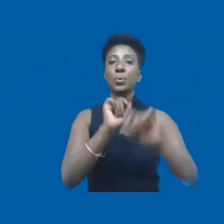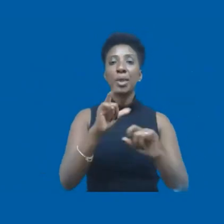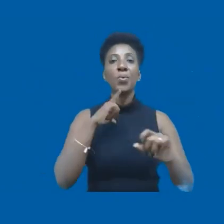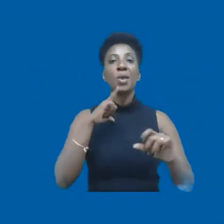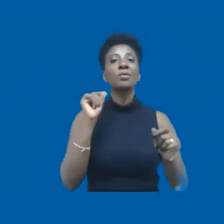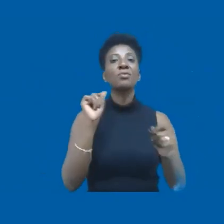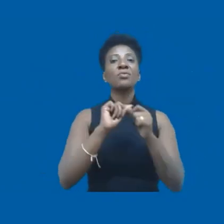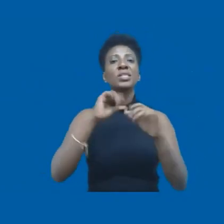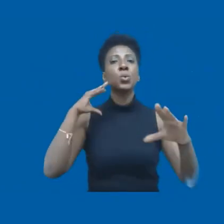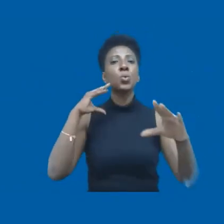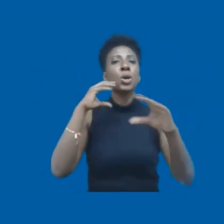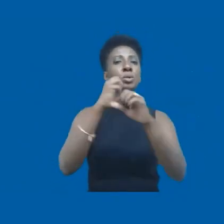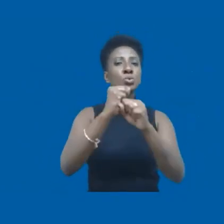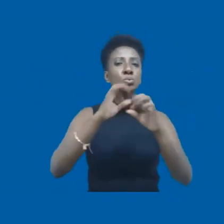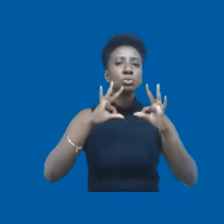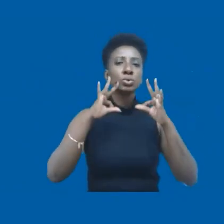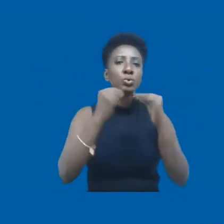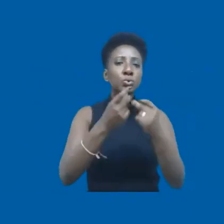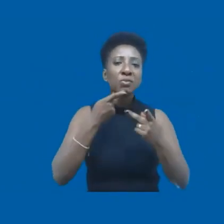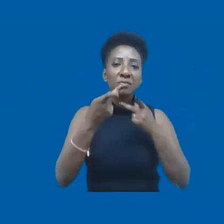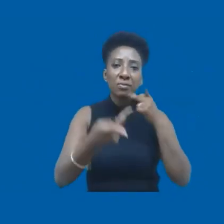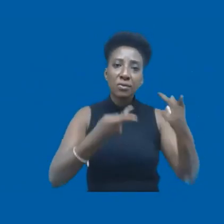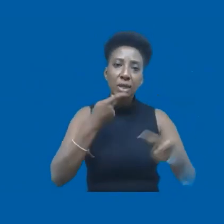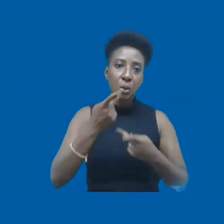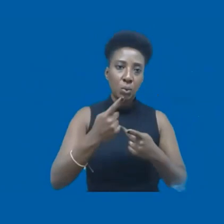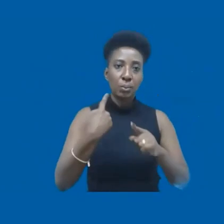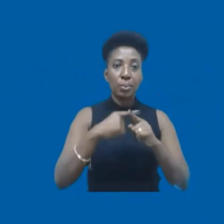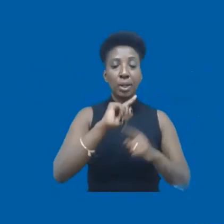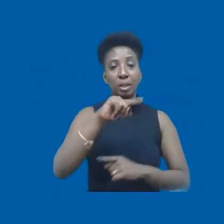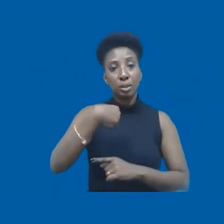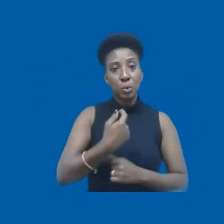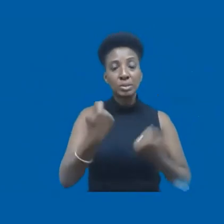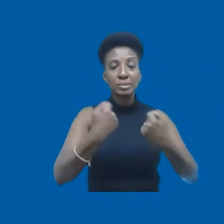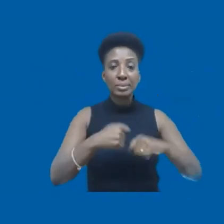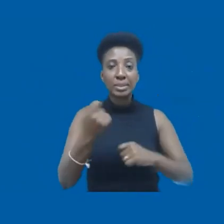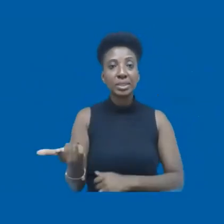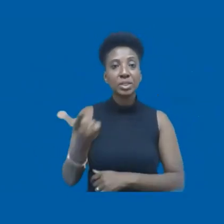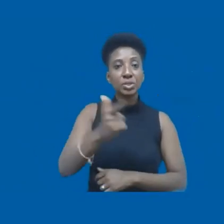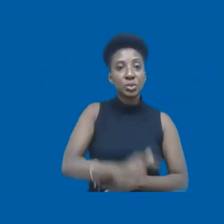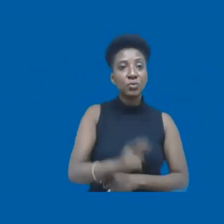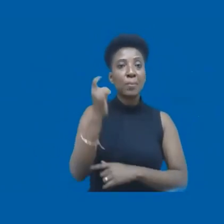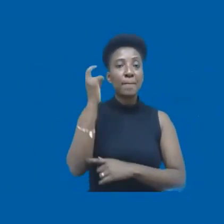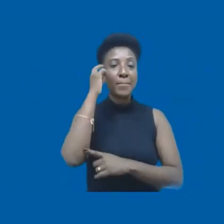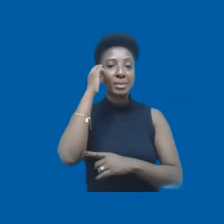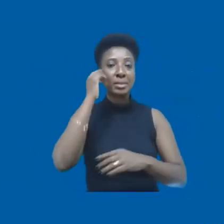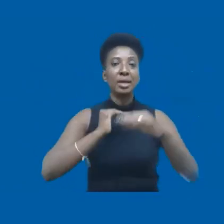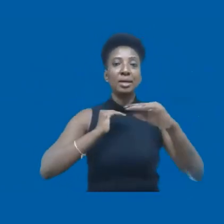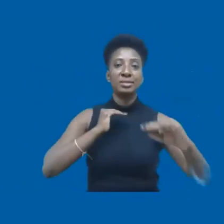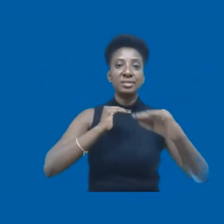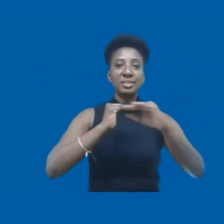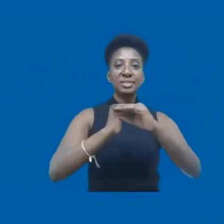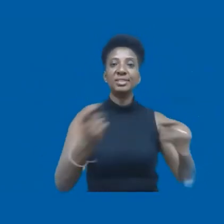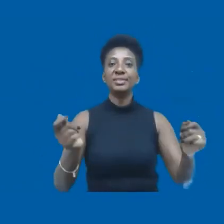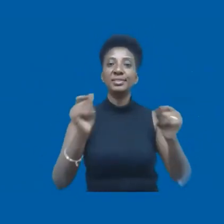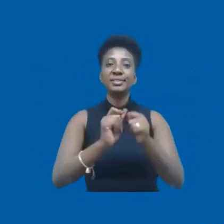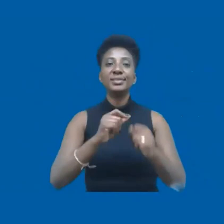das falas anteriores. porque a gente precisa estar sempre repensando o que é igualdade, a gente precisa estar sempre